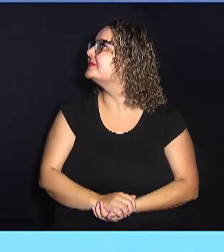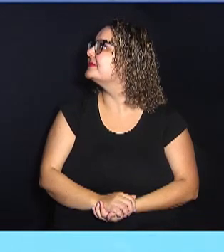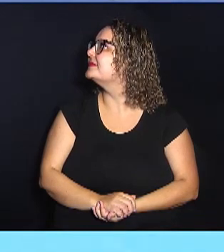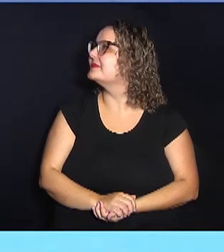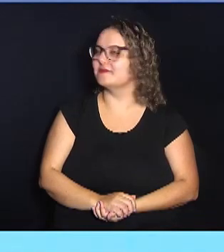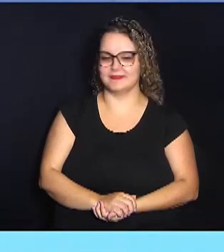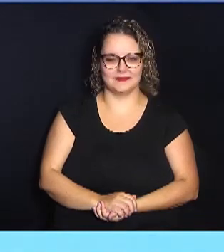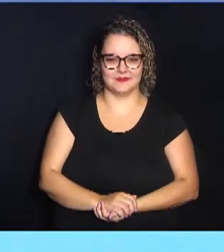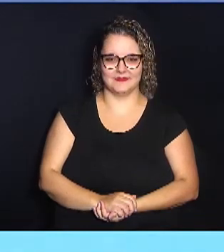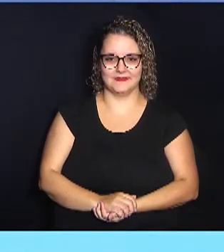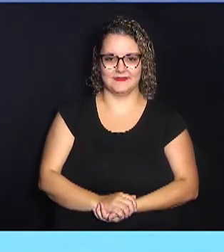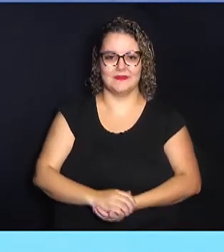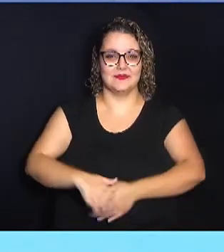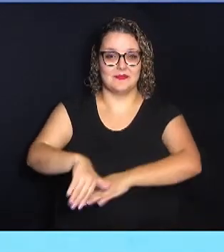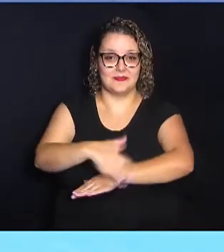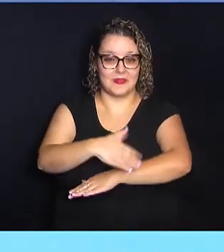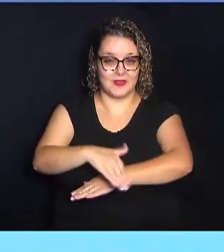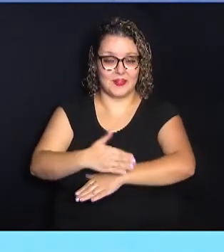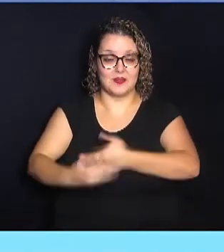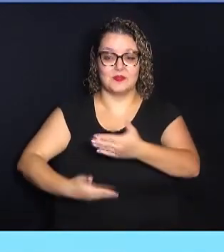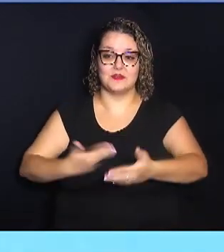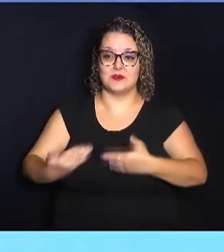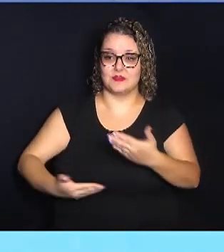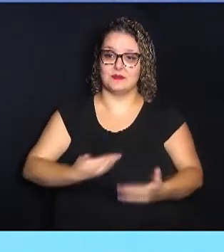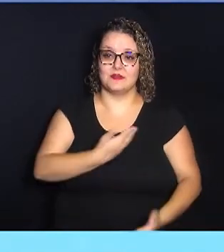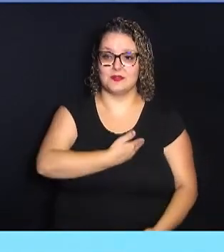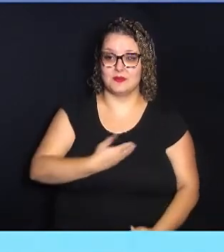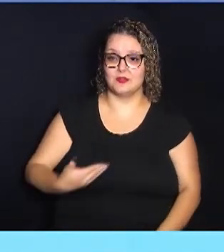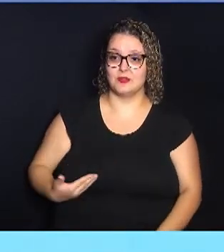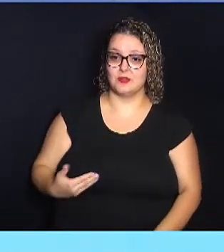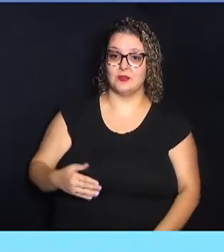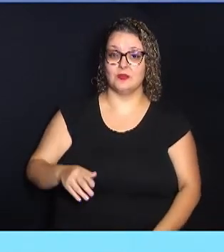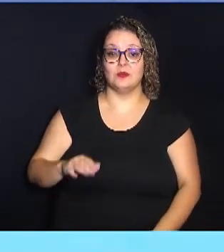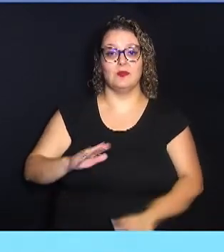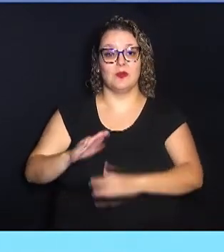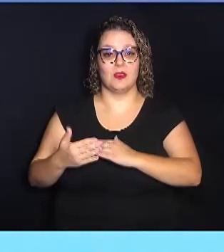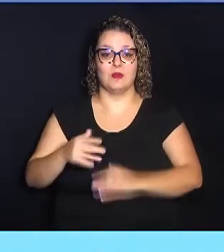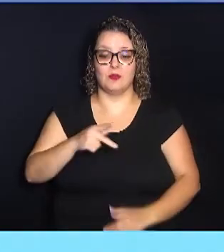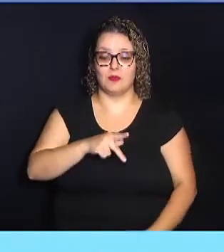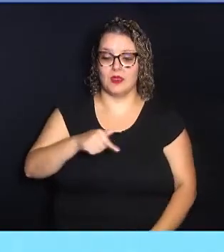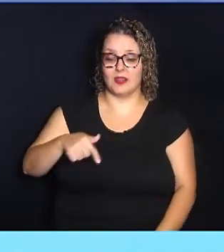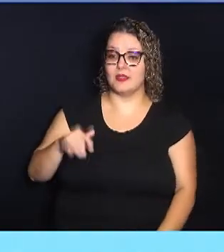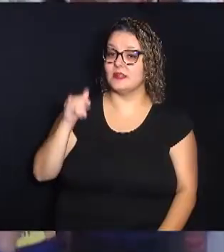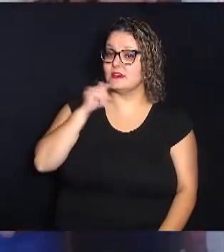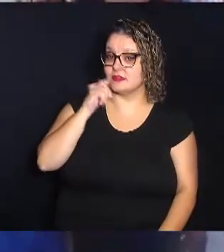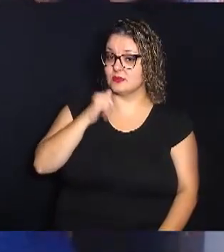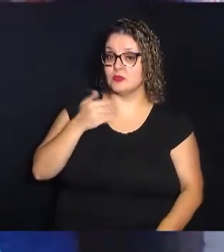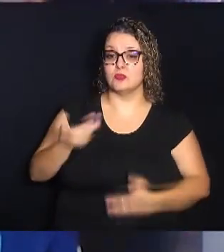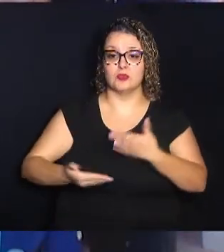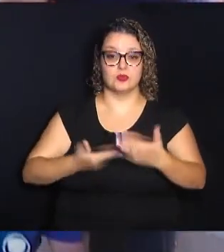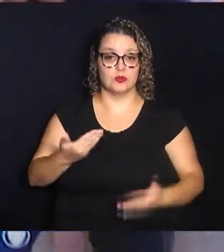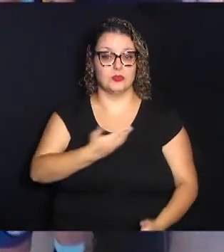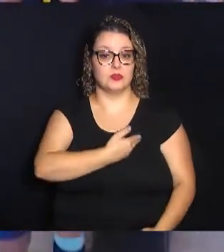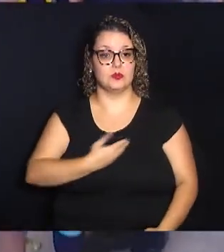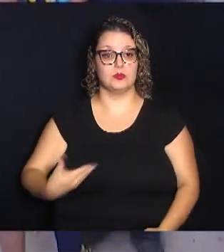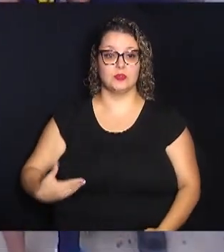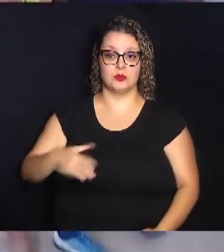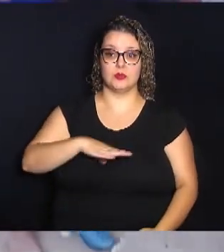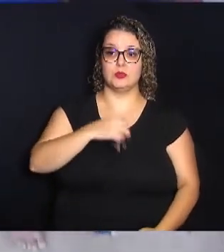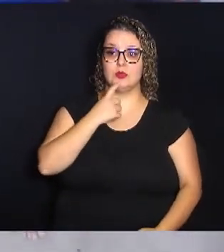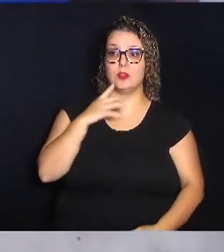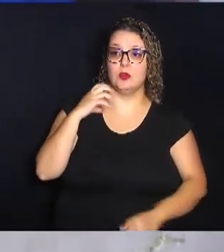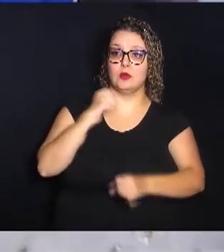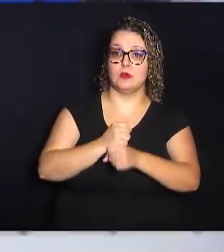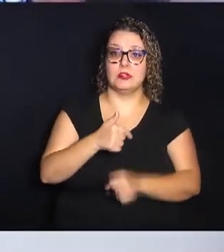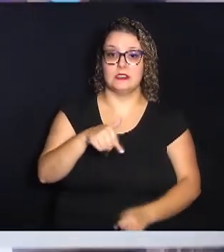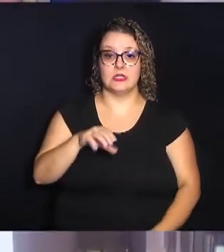Localizada na Rua do Servidor Municipal, no Parque Itália, a Associação dos Servidores Públicos Municipais de Campinas completa 70